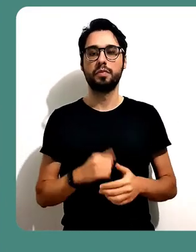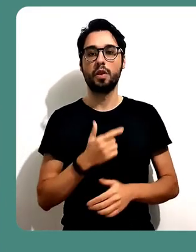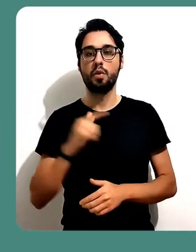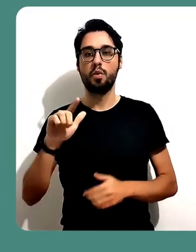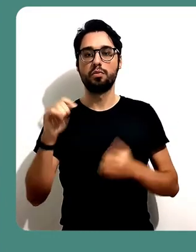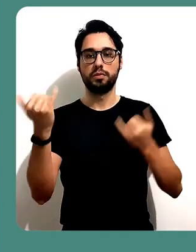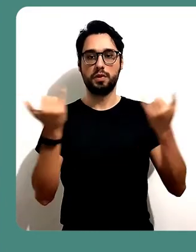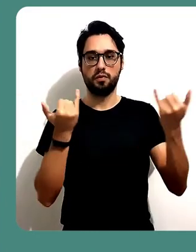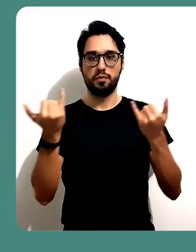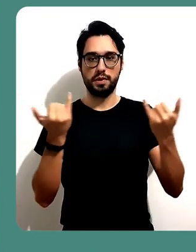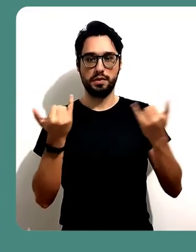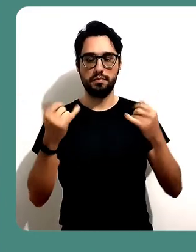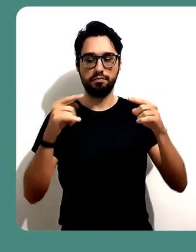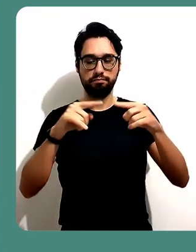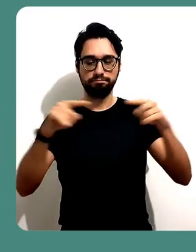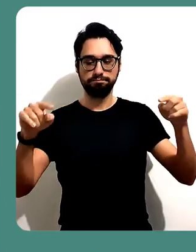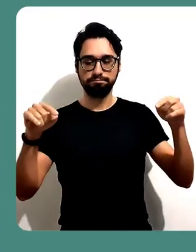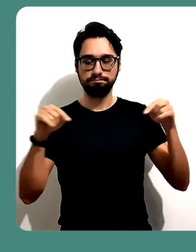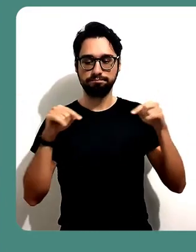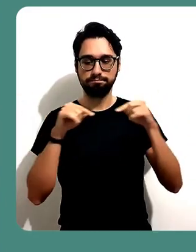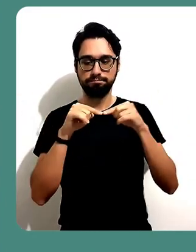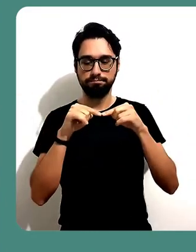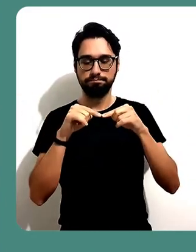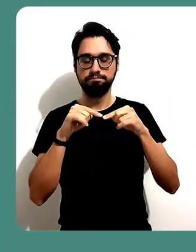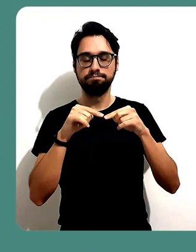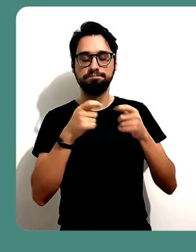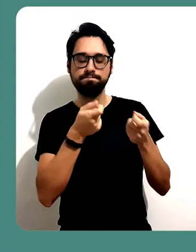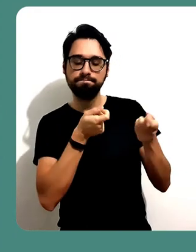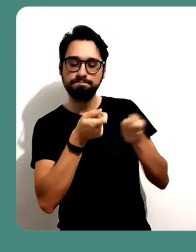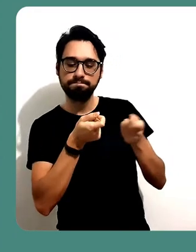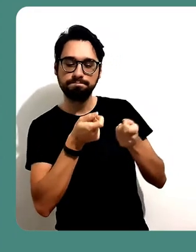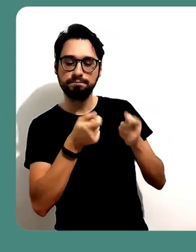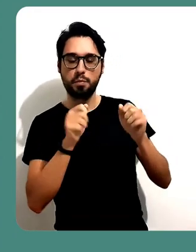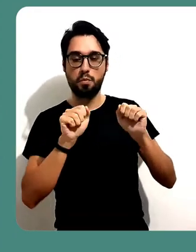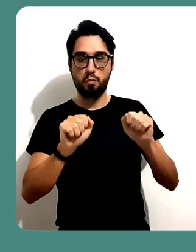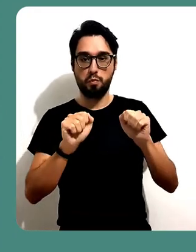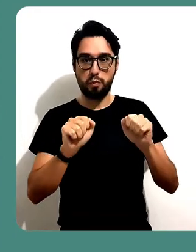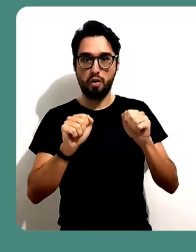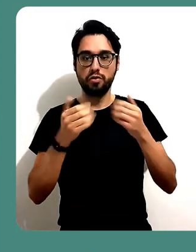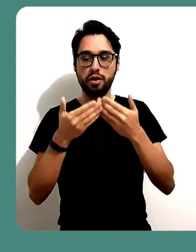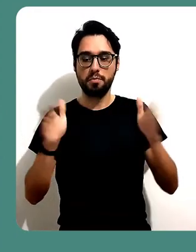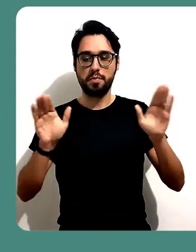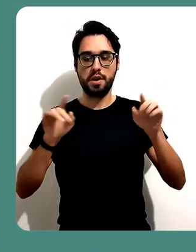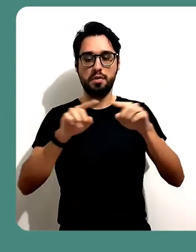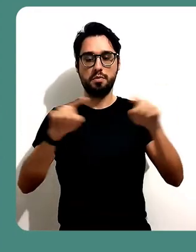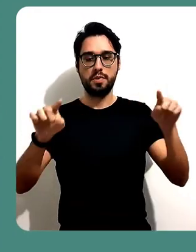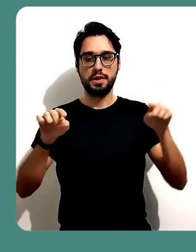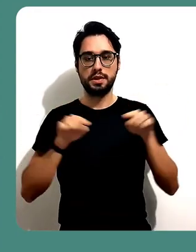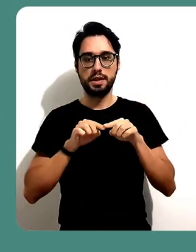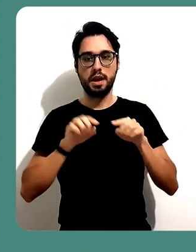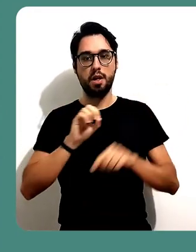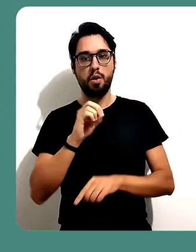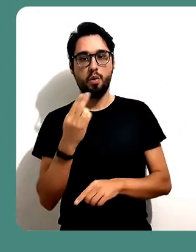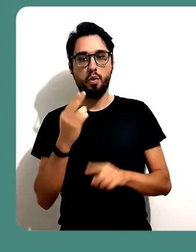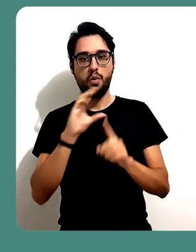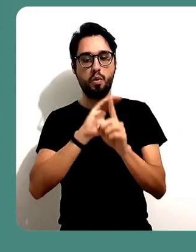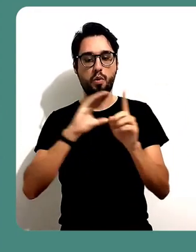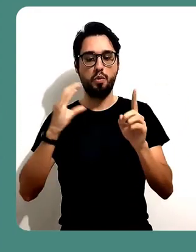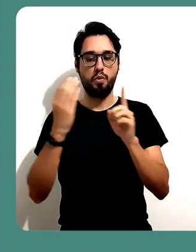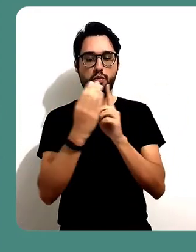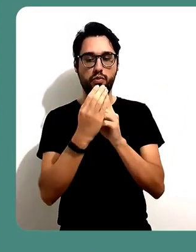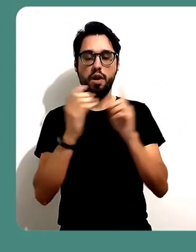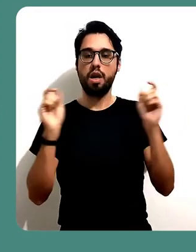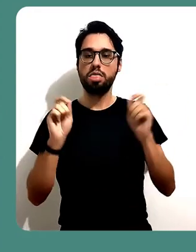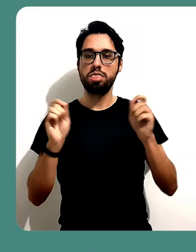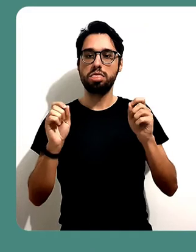Bom, outra informação importante para a gestão da sua sala é que você pode abrir uma comunidade, você